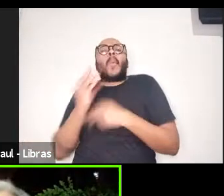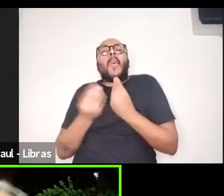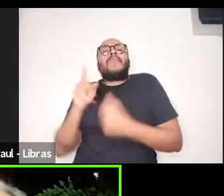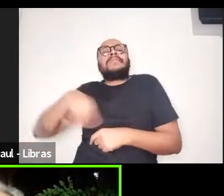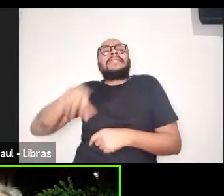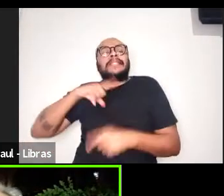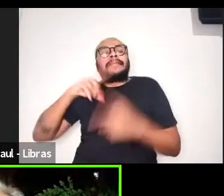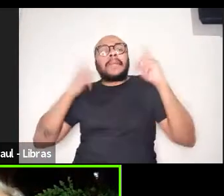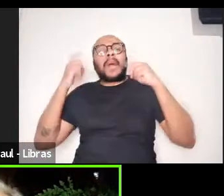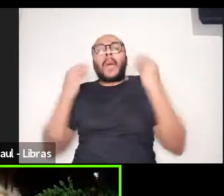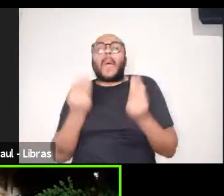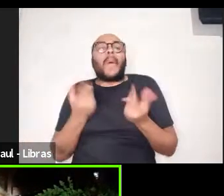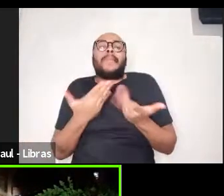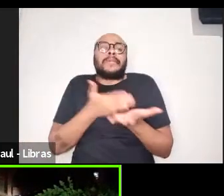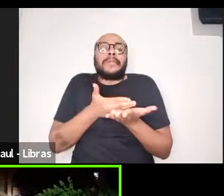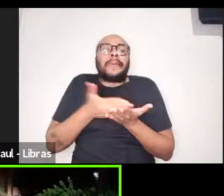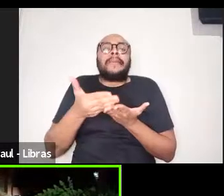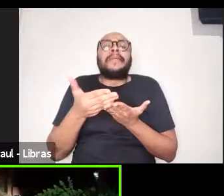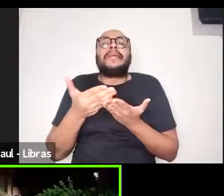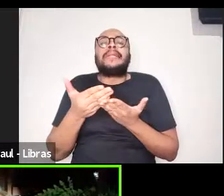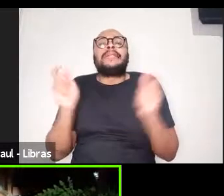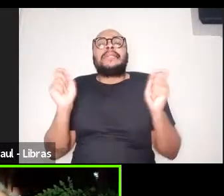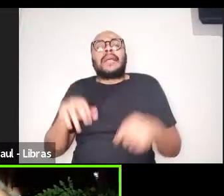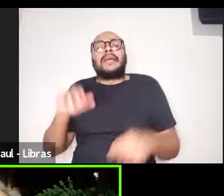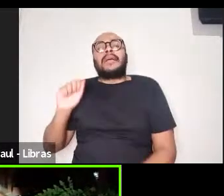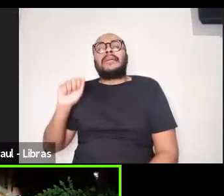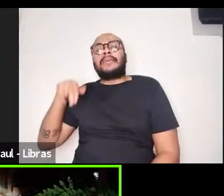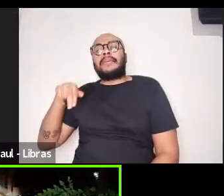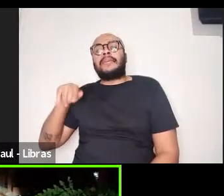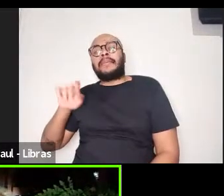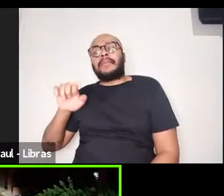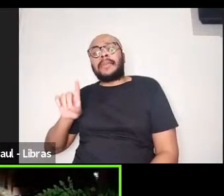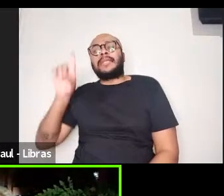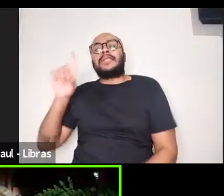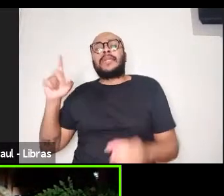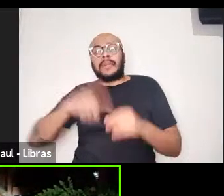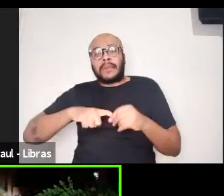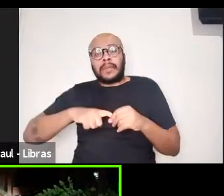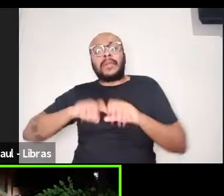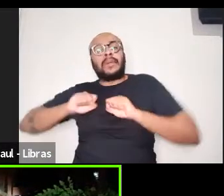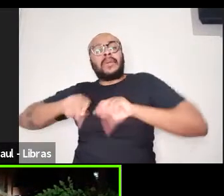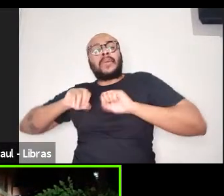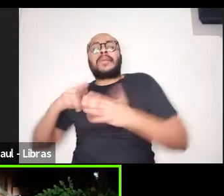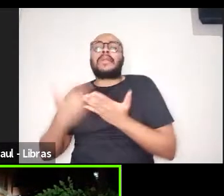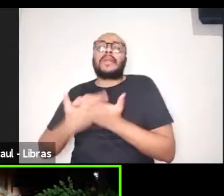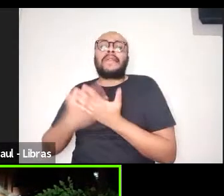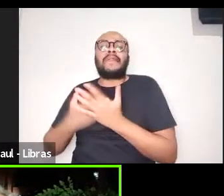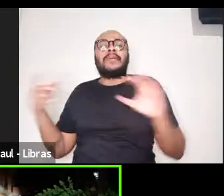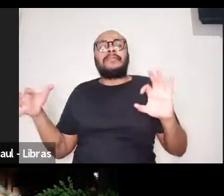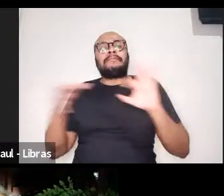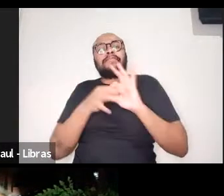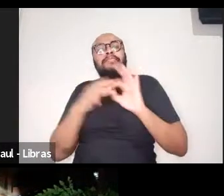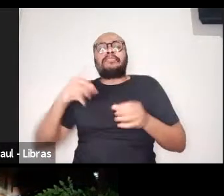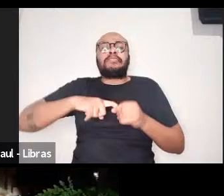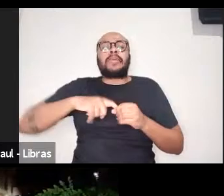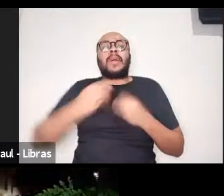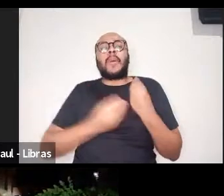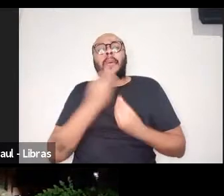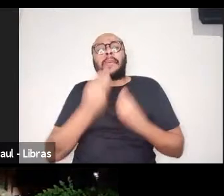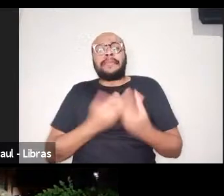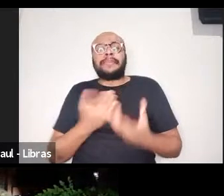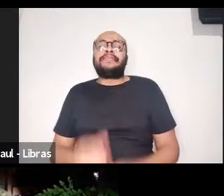localiza essa iniciativa da Amped de se associar com a Education Review? Muito